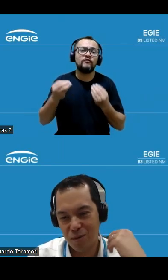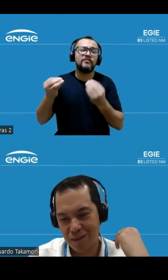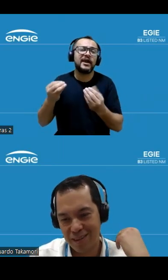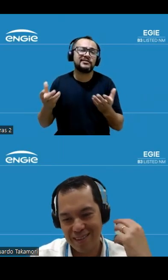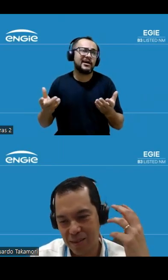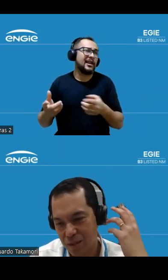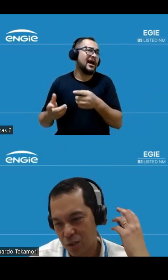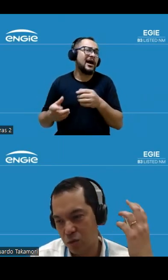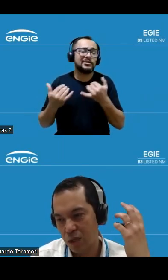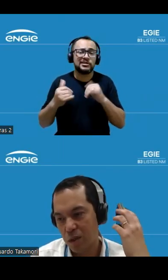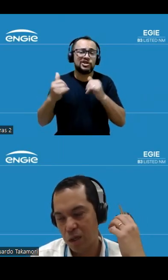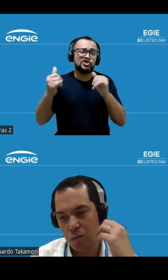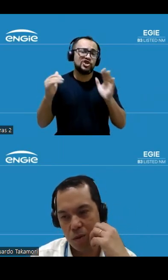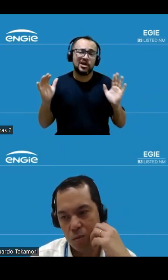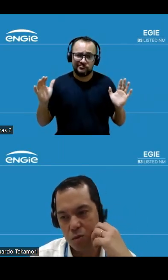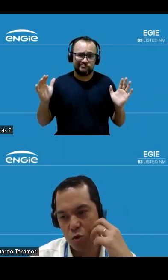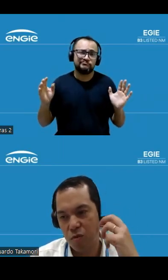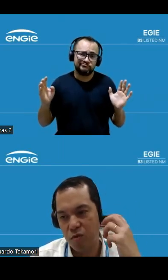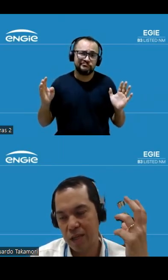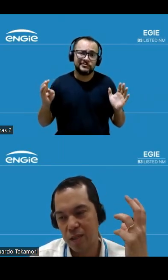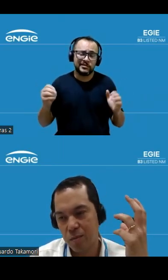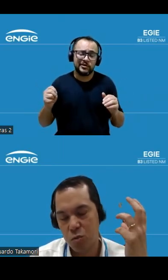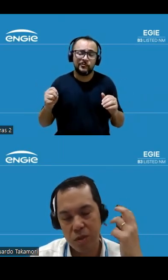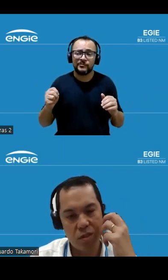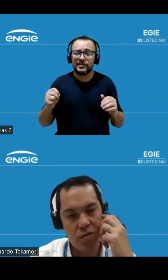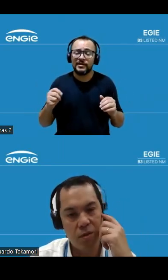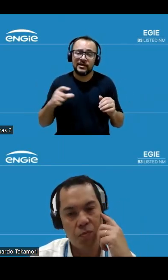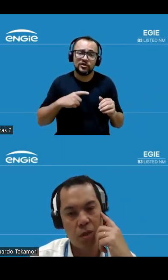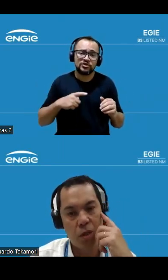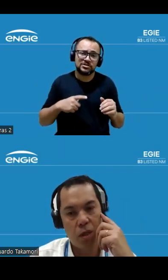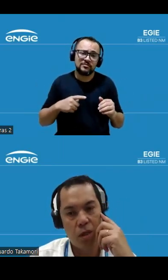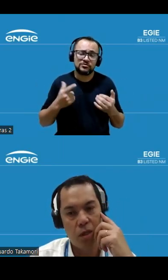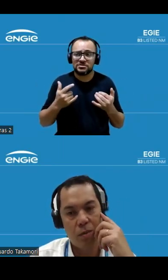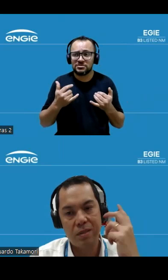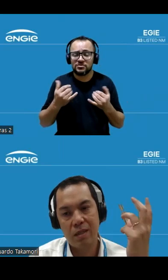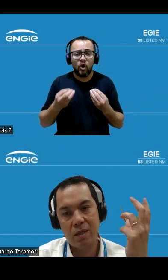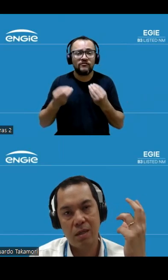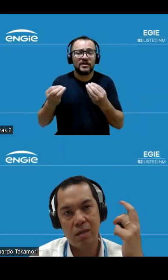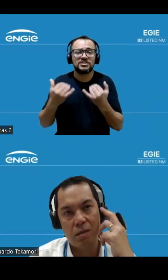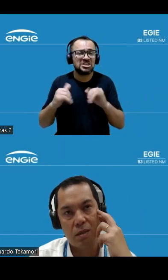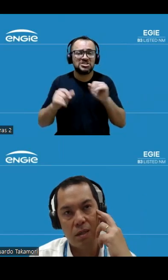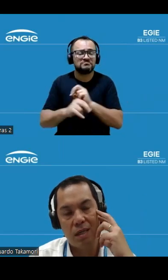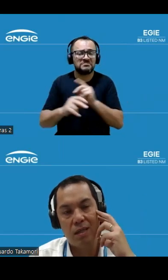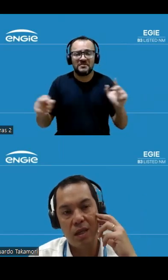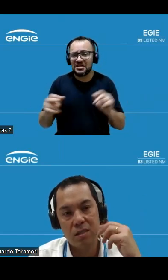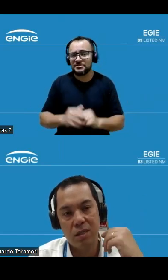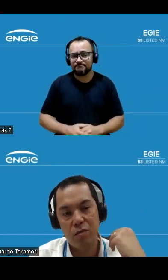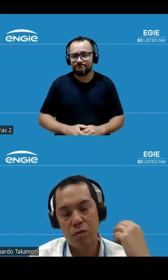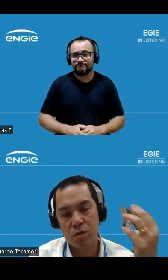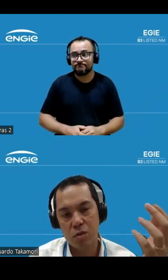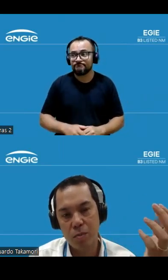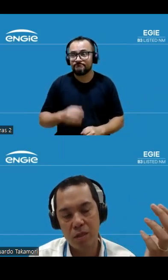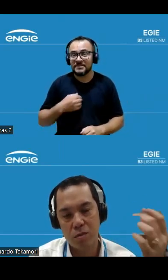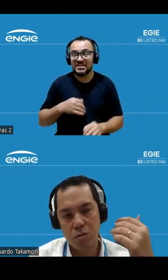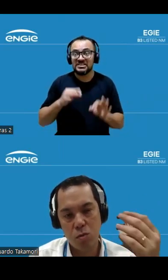papel a gente tem uma sobre oferta muito expressiva e uma certa incerteza da